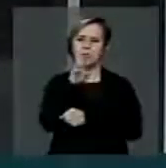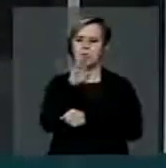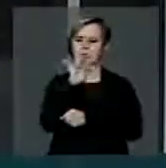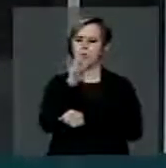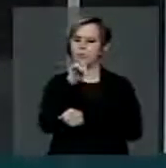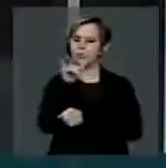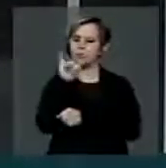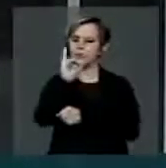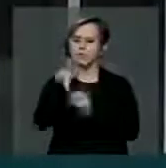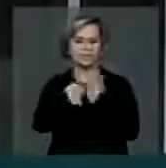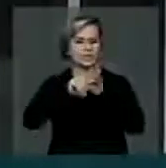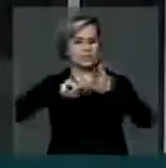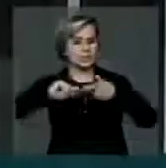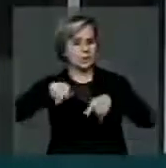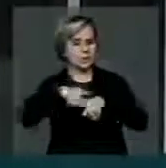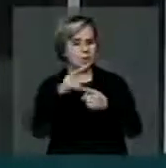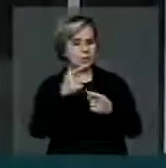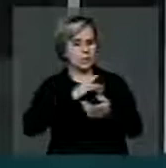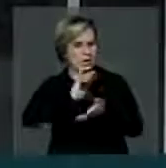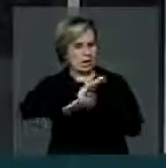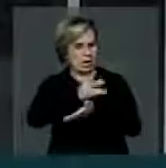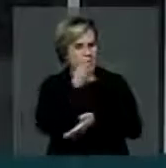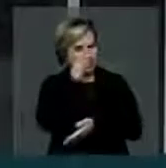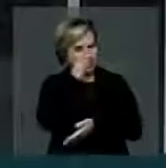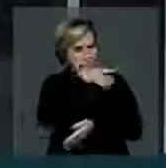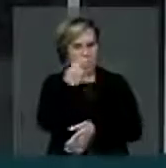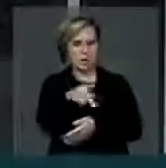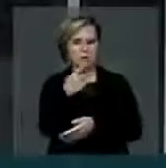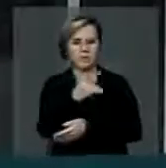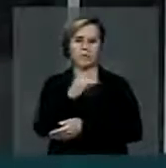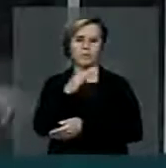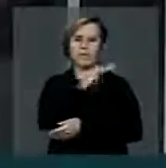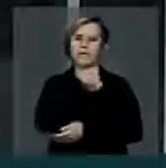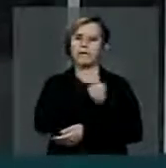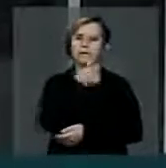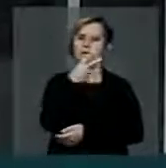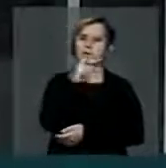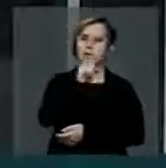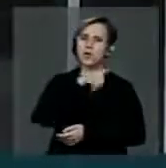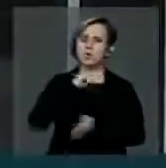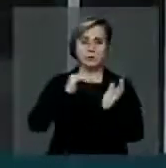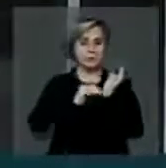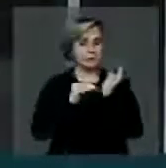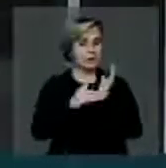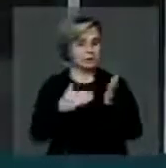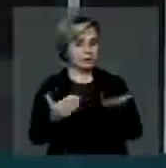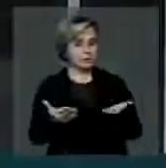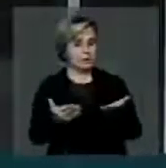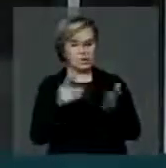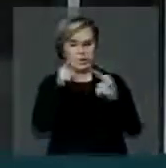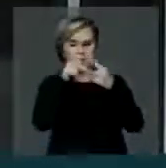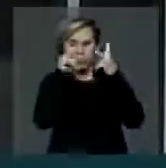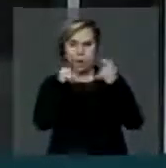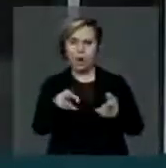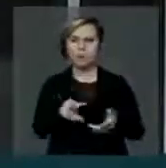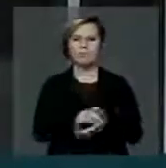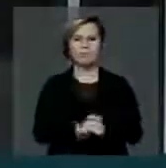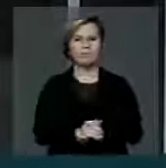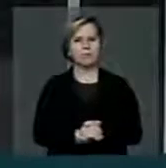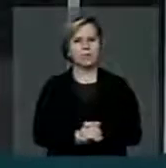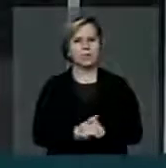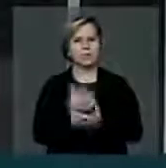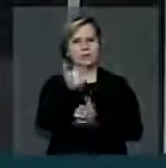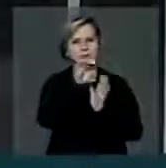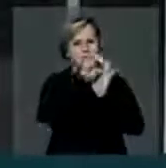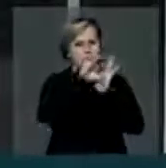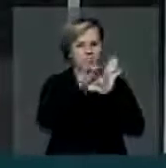jussara. Mas aqui teimam com essa PEC. É a PEC 38 que está no Senado com o mesmo objetivo. É outra